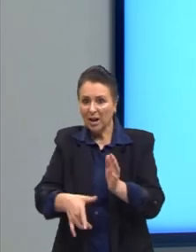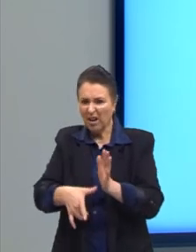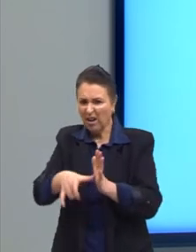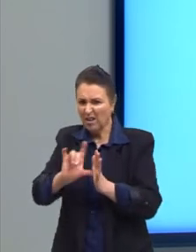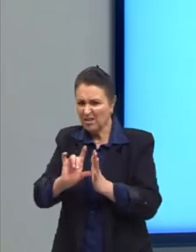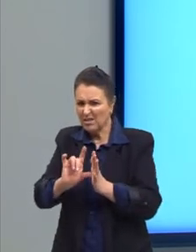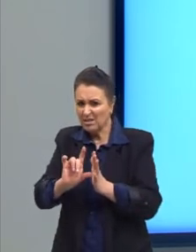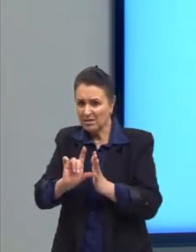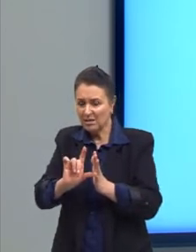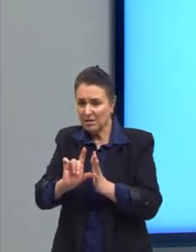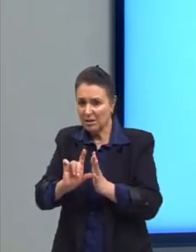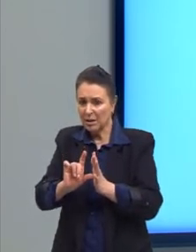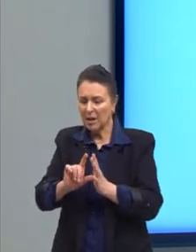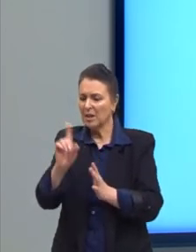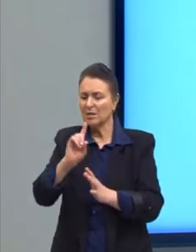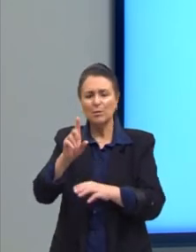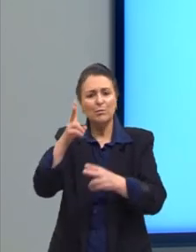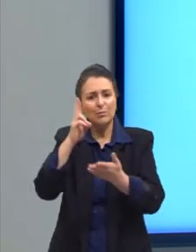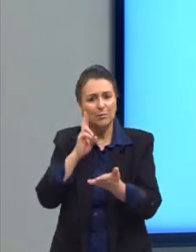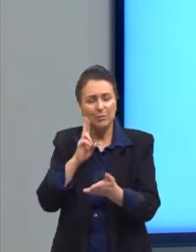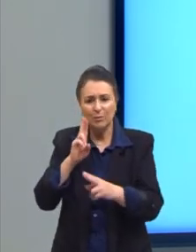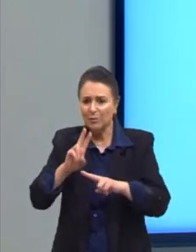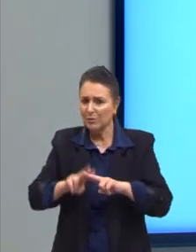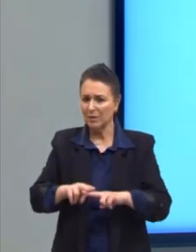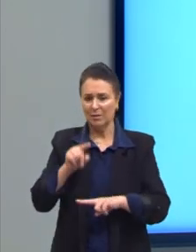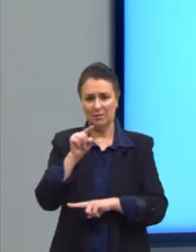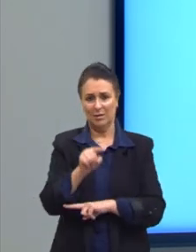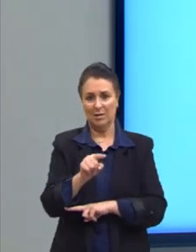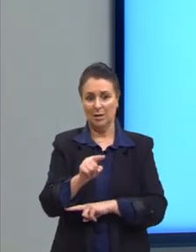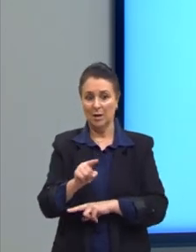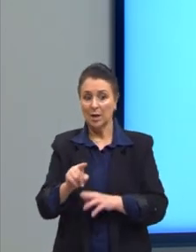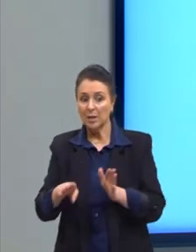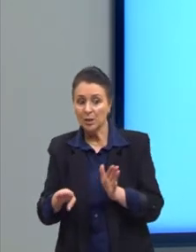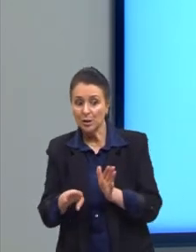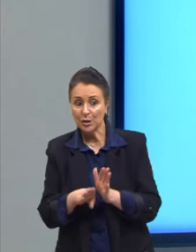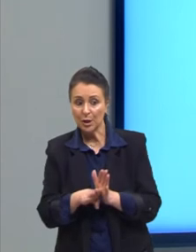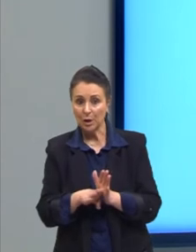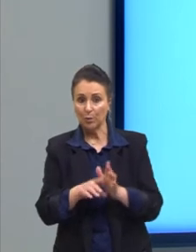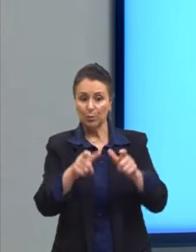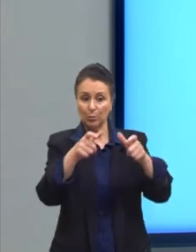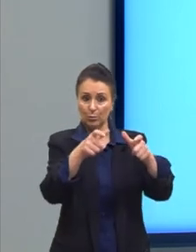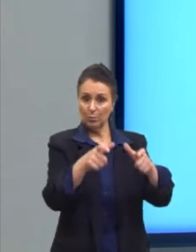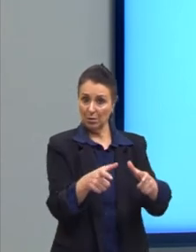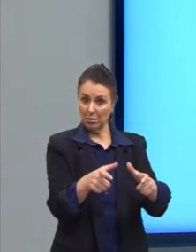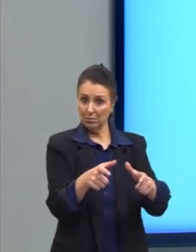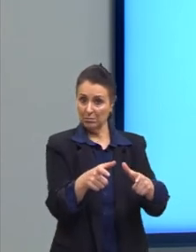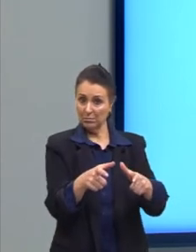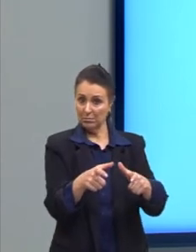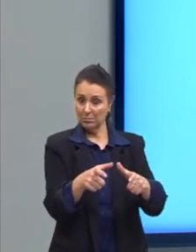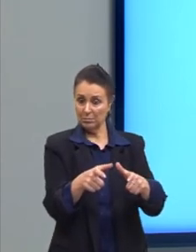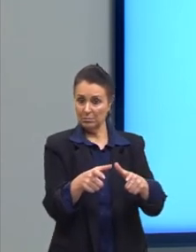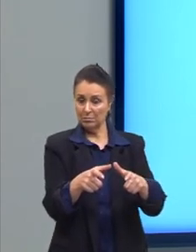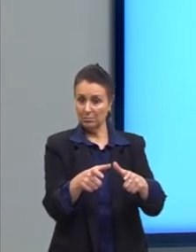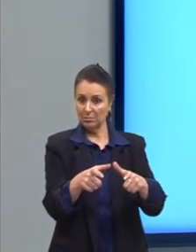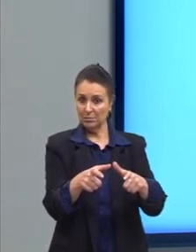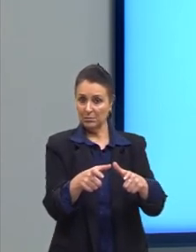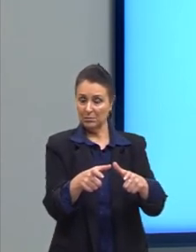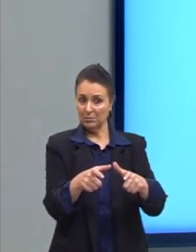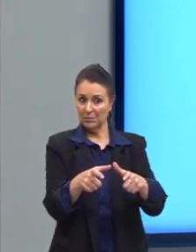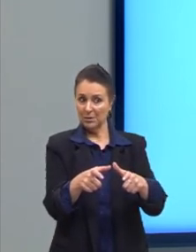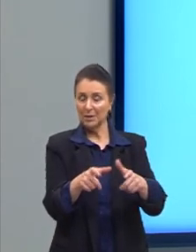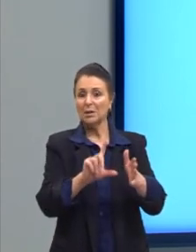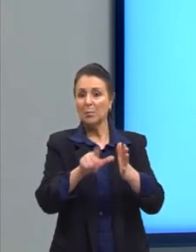não são inquilinos, eles não chegam a ser inquilinos, eles chegam ali, né? E aí eles são, servem de